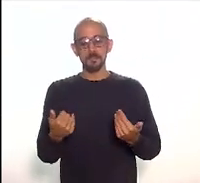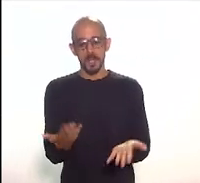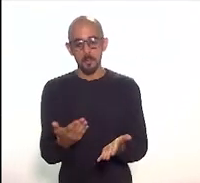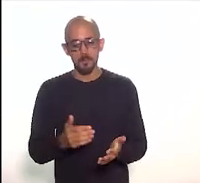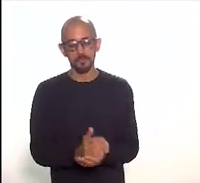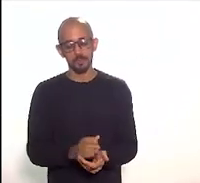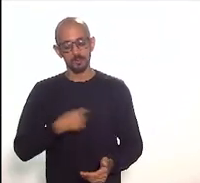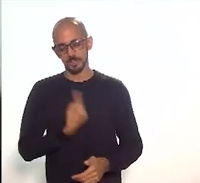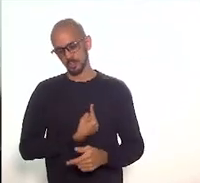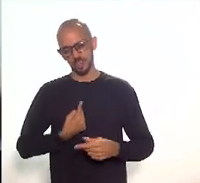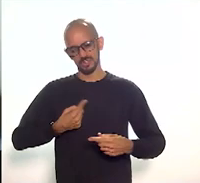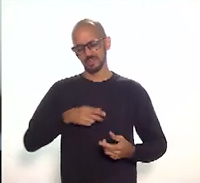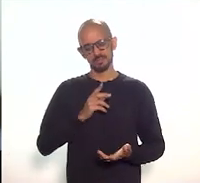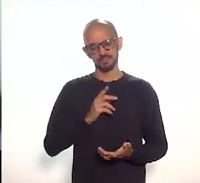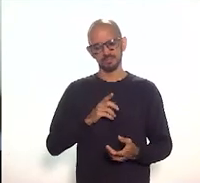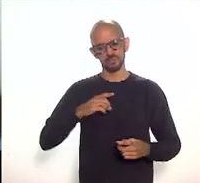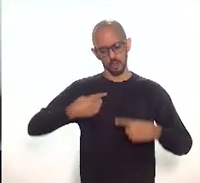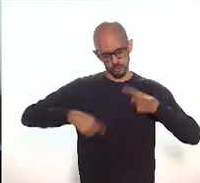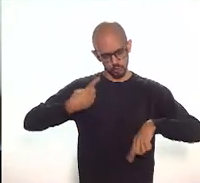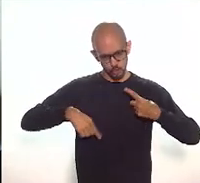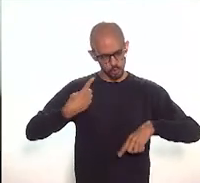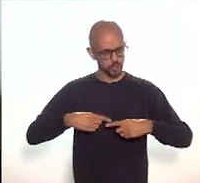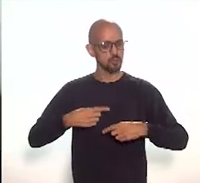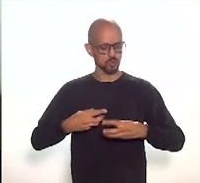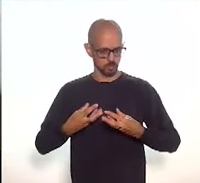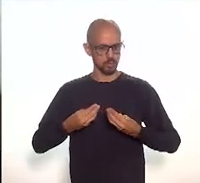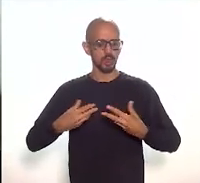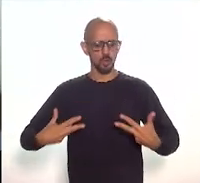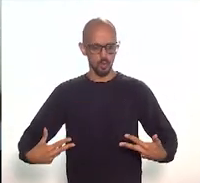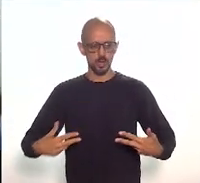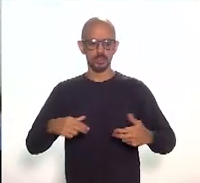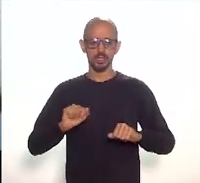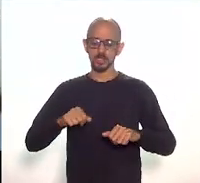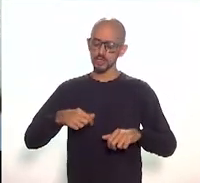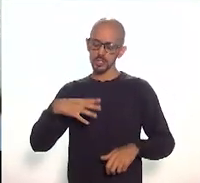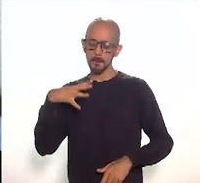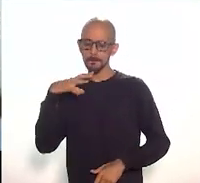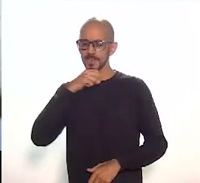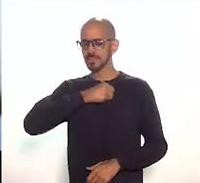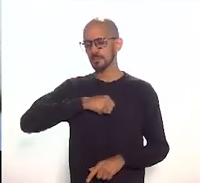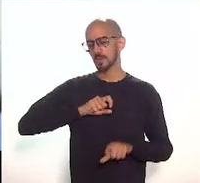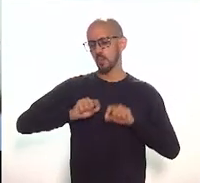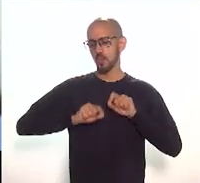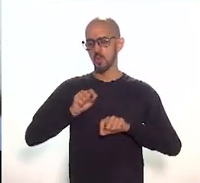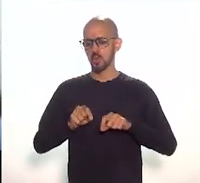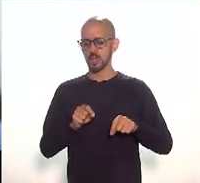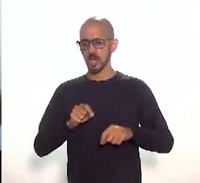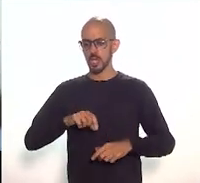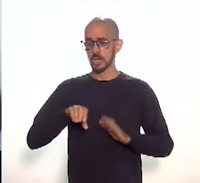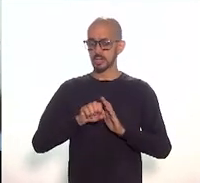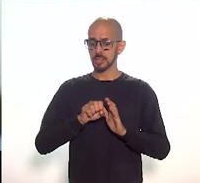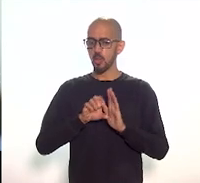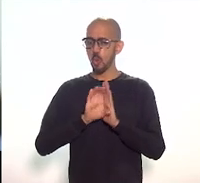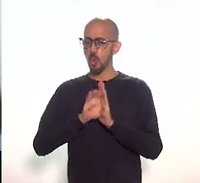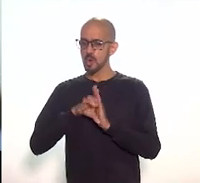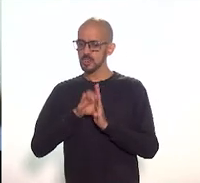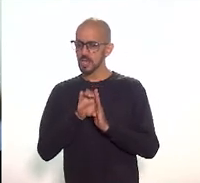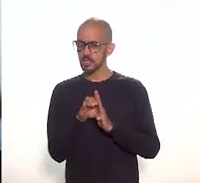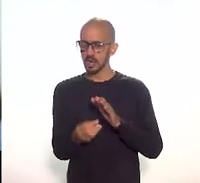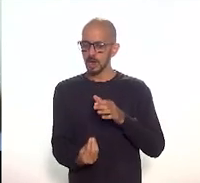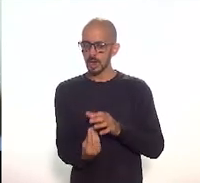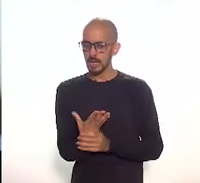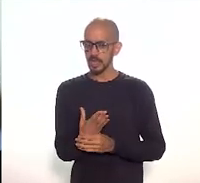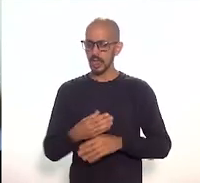muito. E verificamos que esse conceito de criar o Museu de Arquitetura